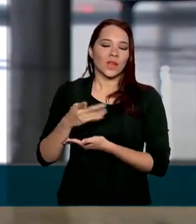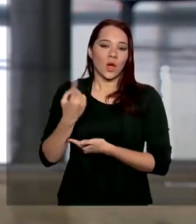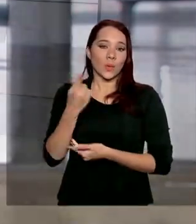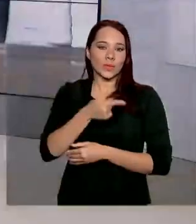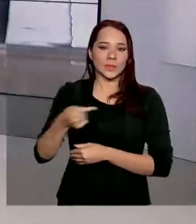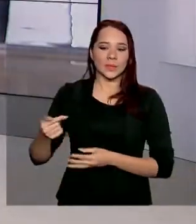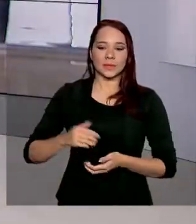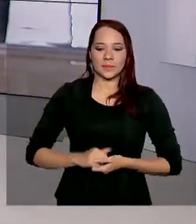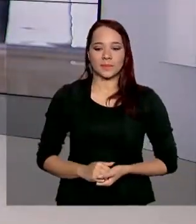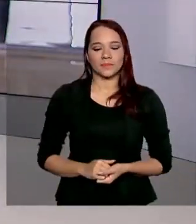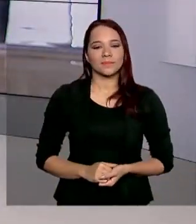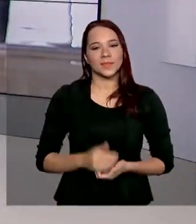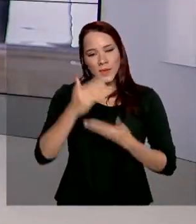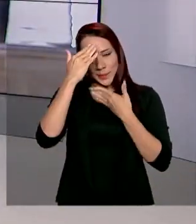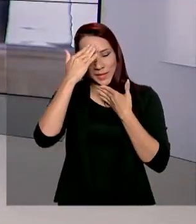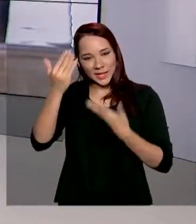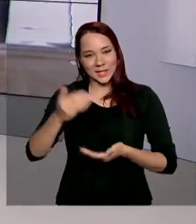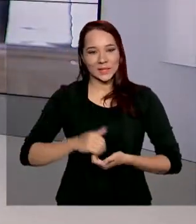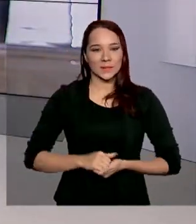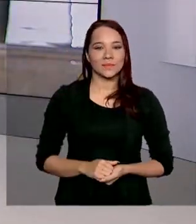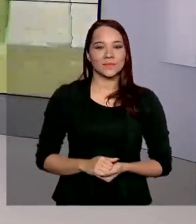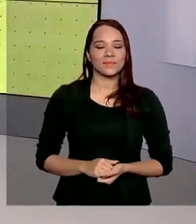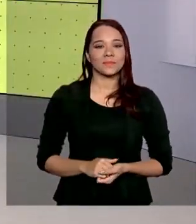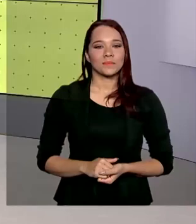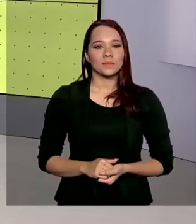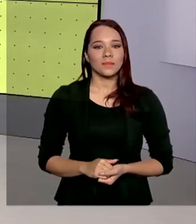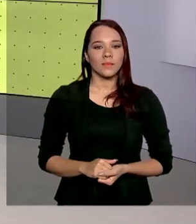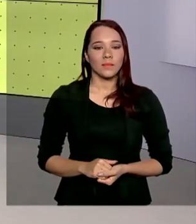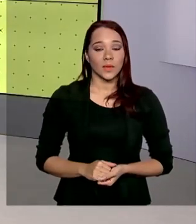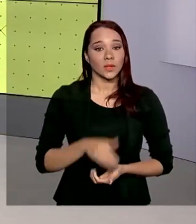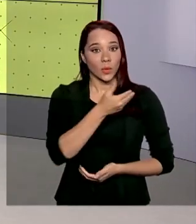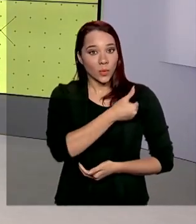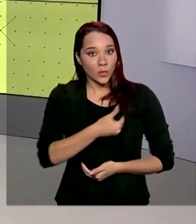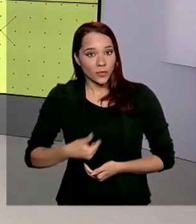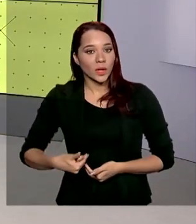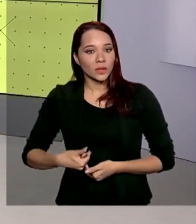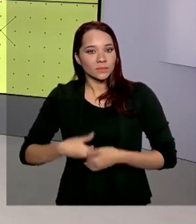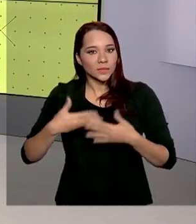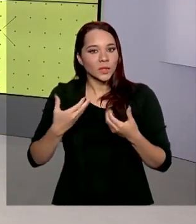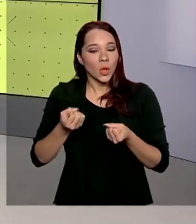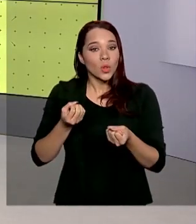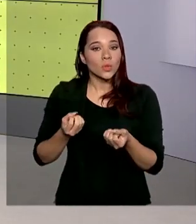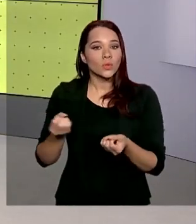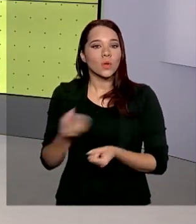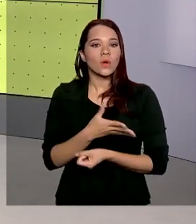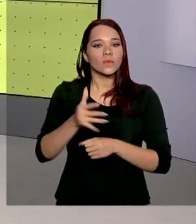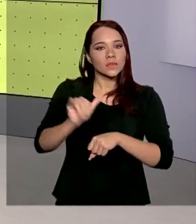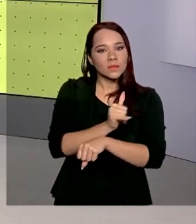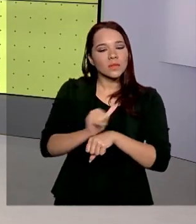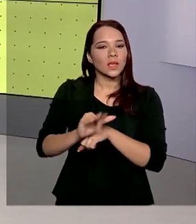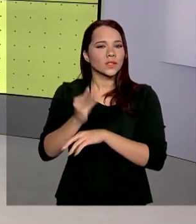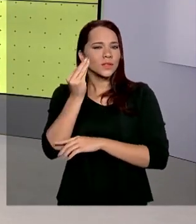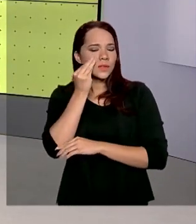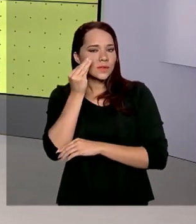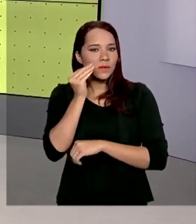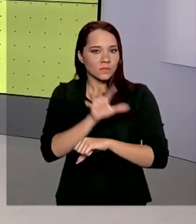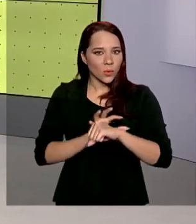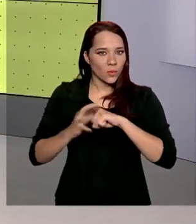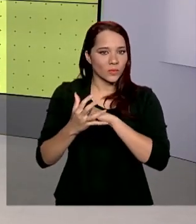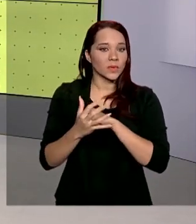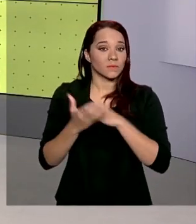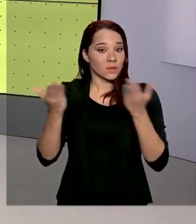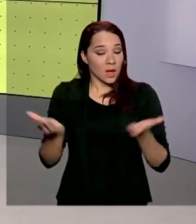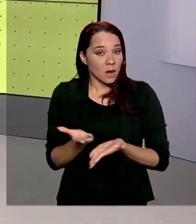volto com você. Obrigada, Daniele. O governo adotou uma nova estratégia de testagem do coronavírus.